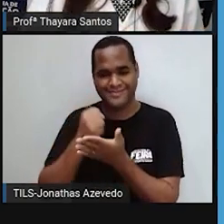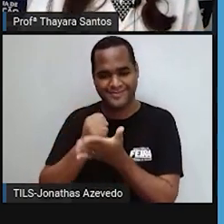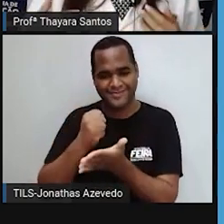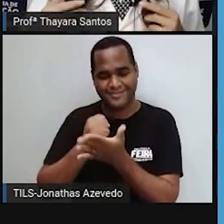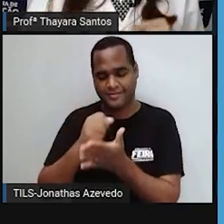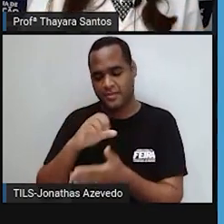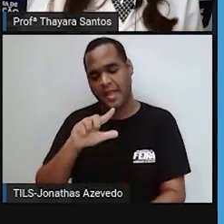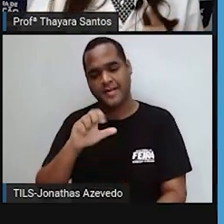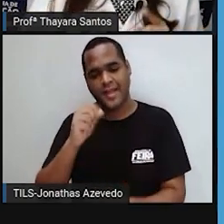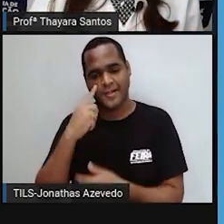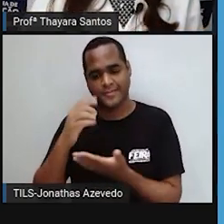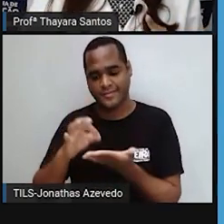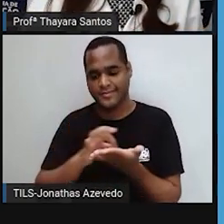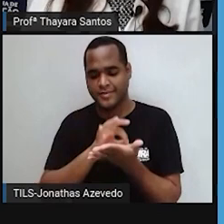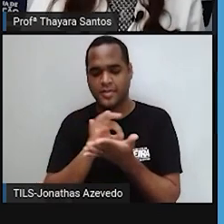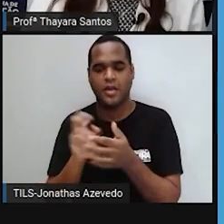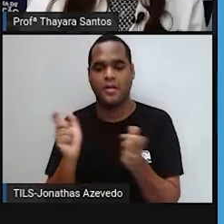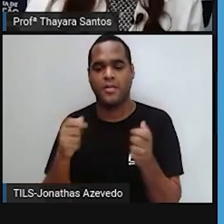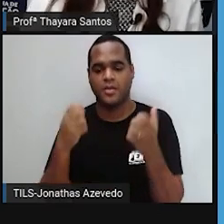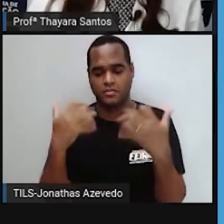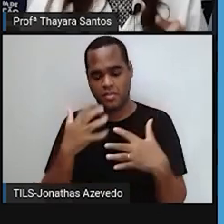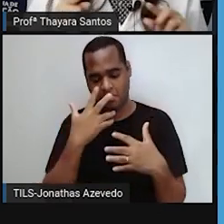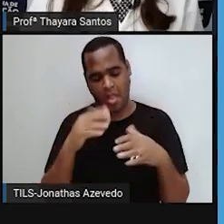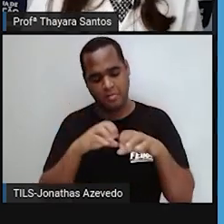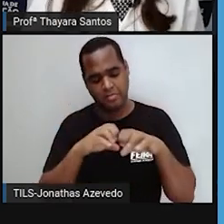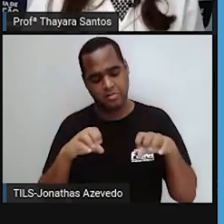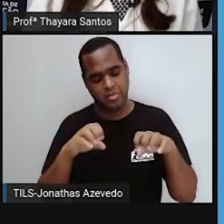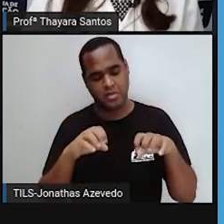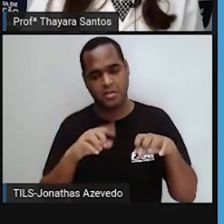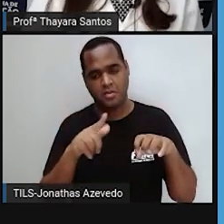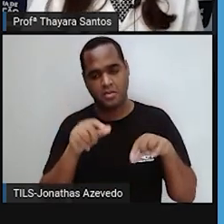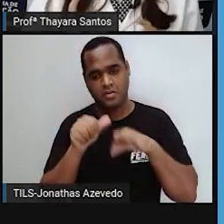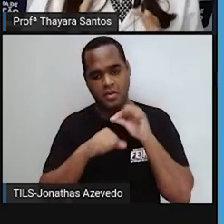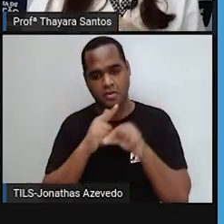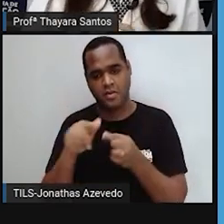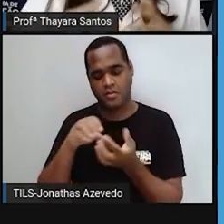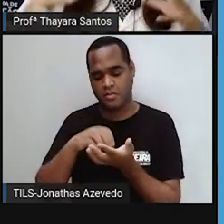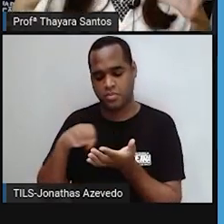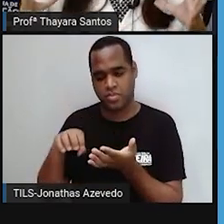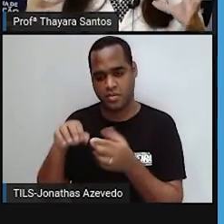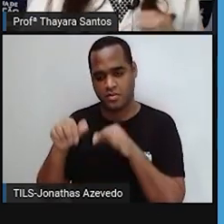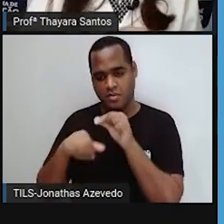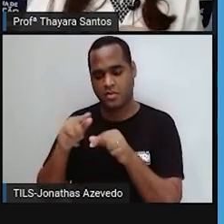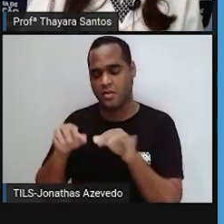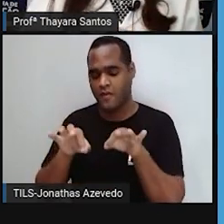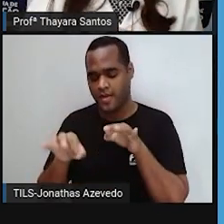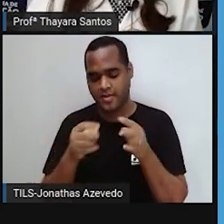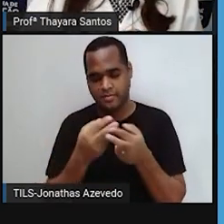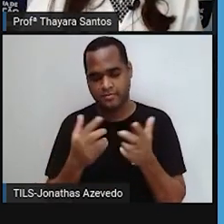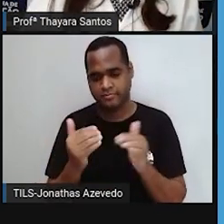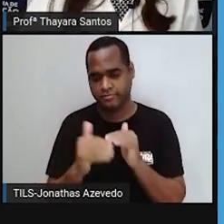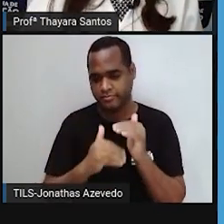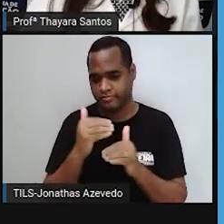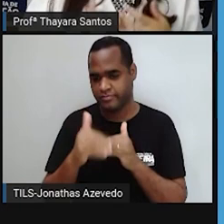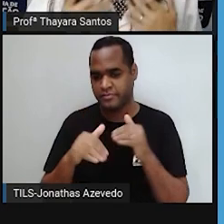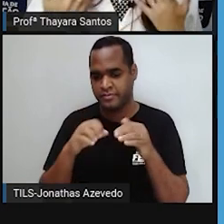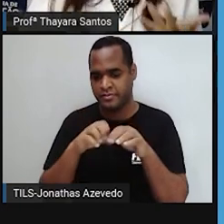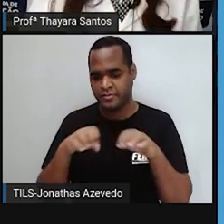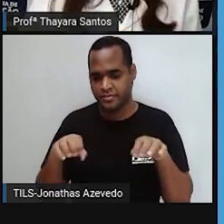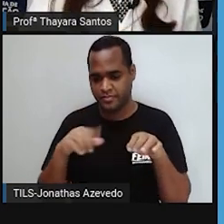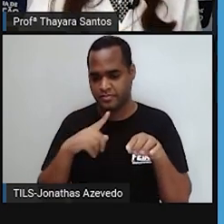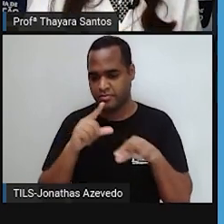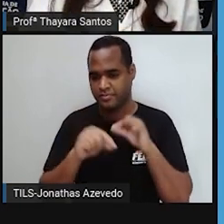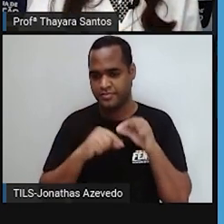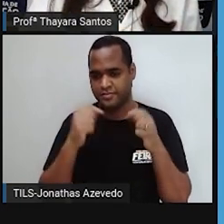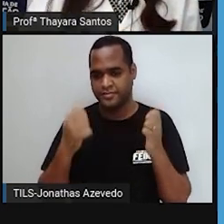além disso, na hora que a célula for se dividir, é o centríolo que vai organizar esse processo de divisão celular. E para